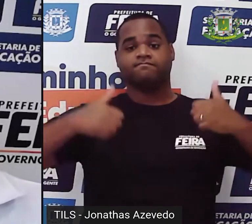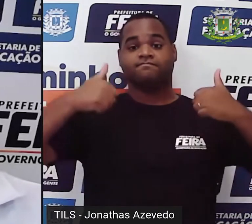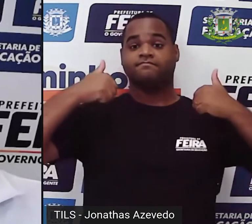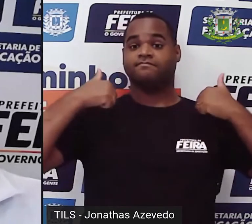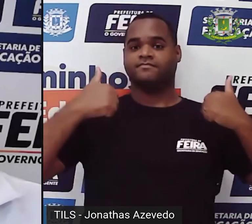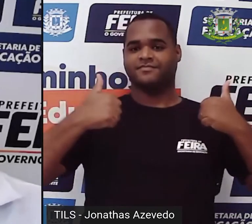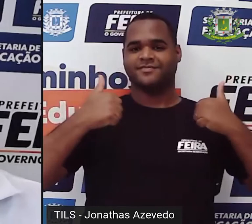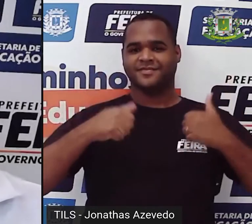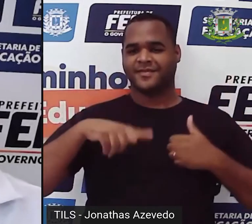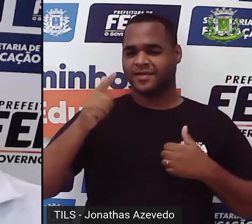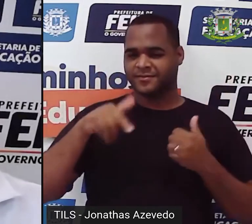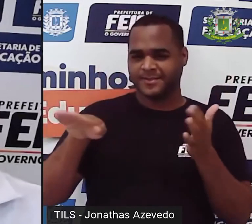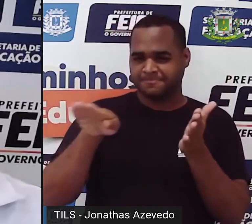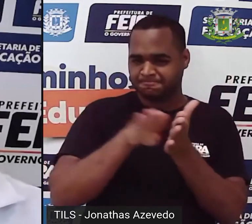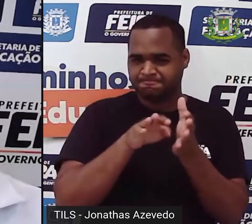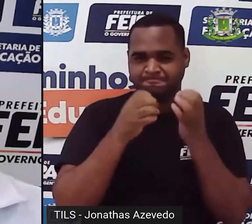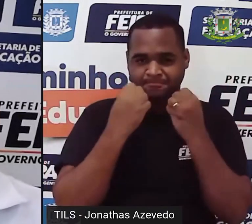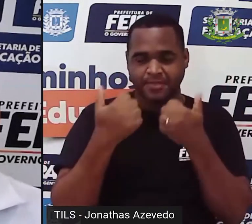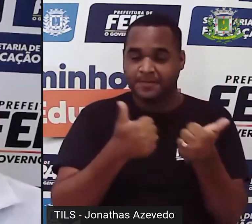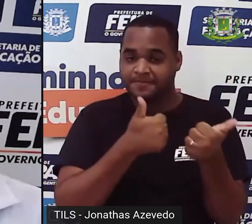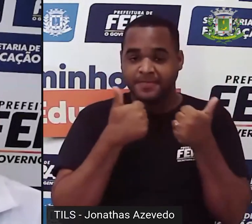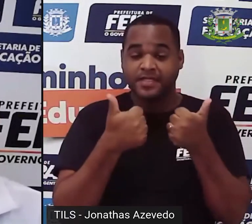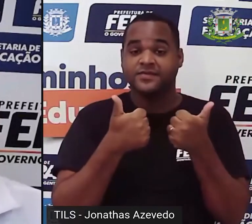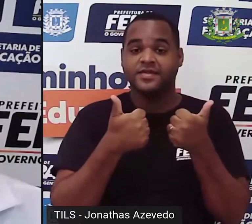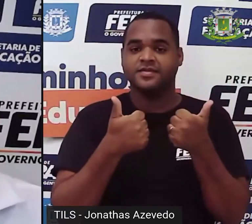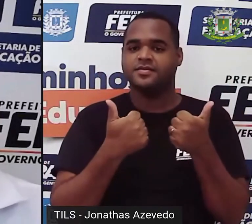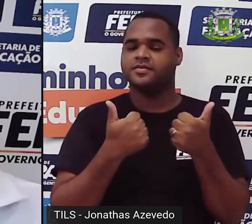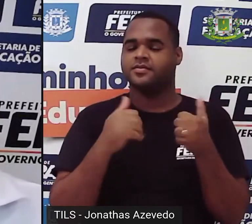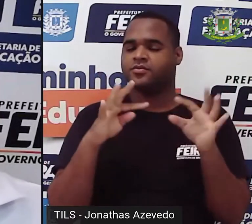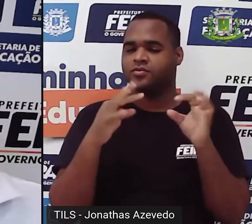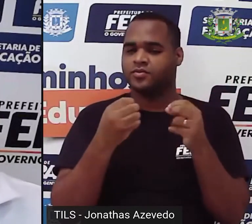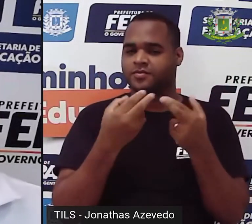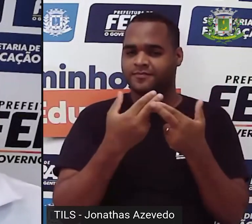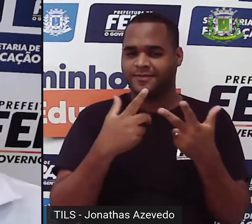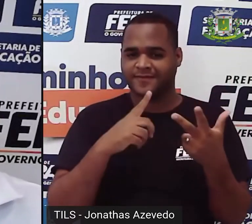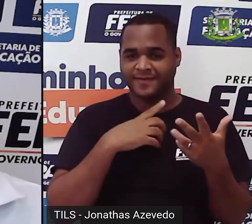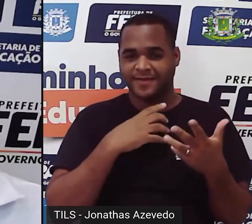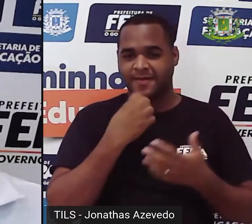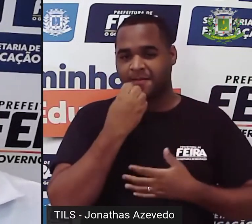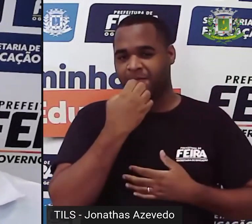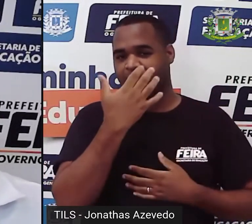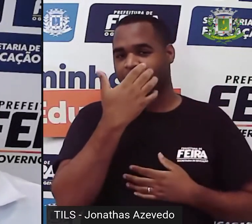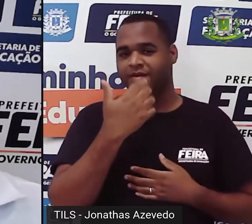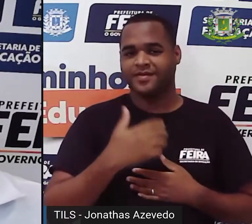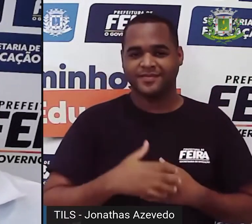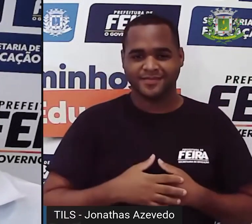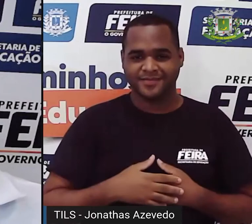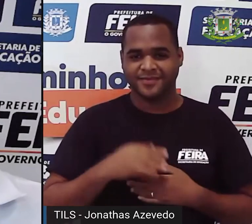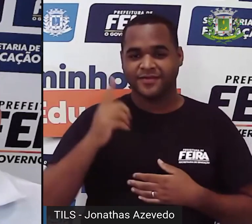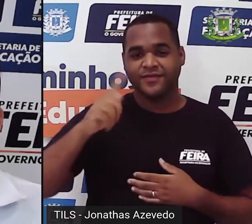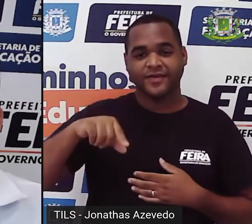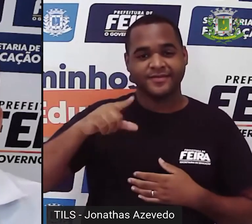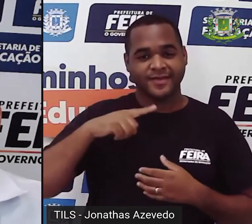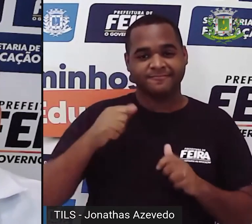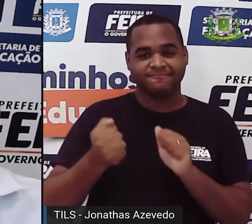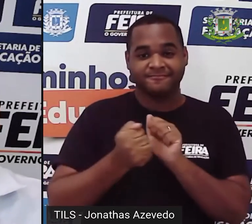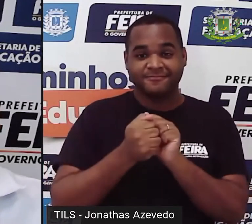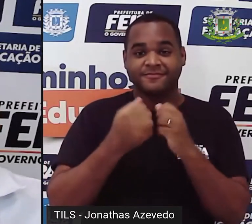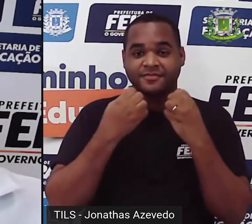Chegamos! Sejam bem-vindos, sejam bem-vindas, olha só nós aqui mais uma vez,